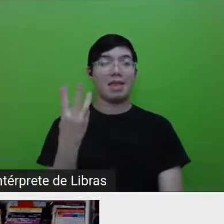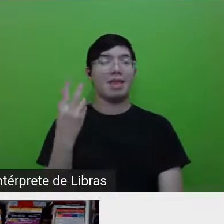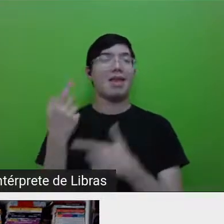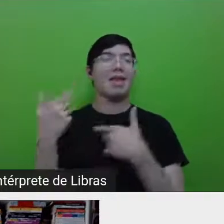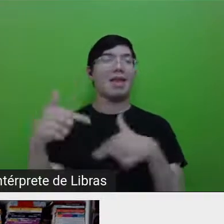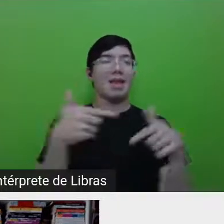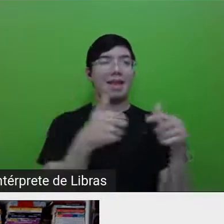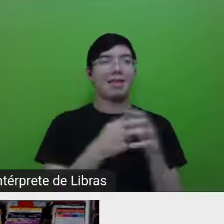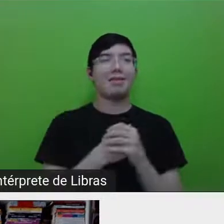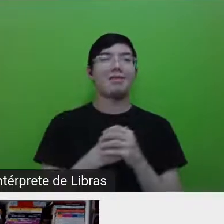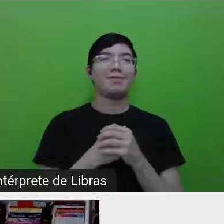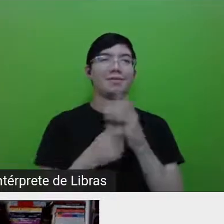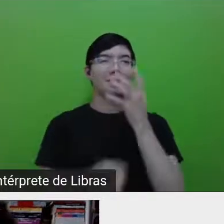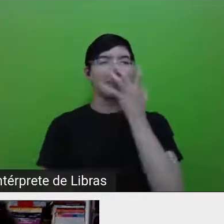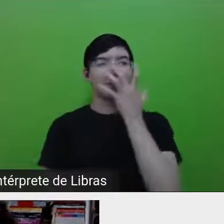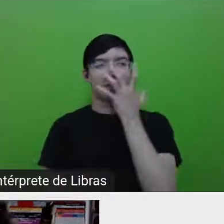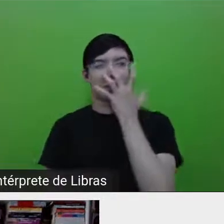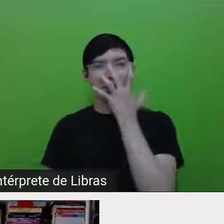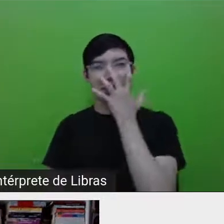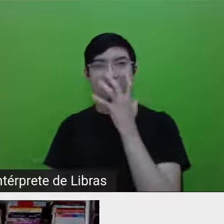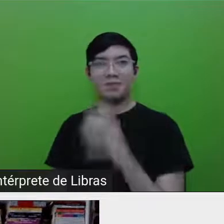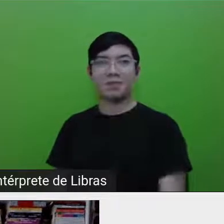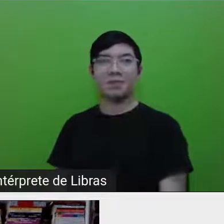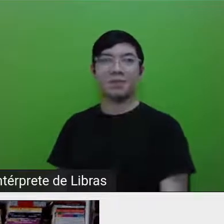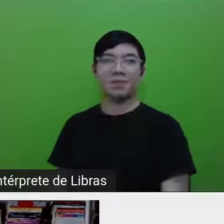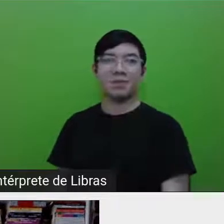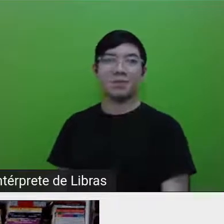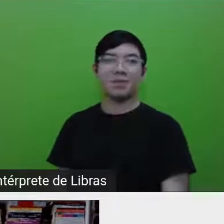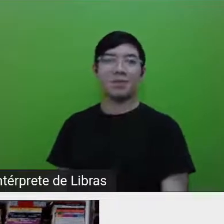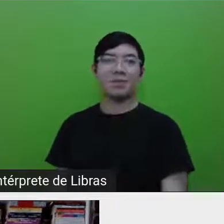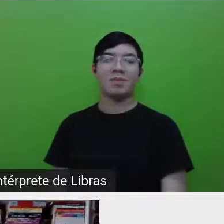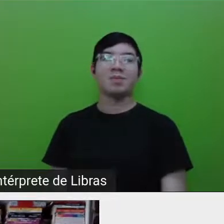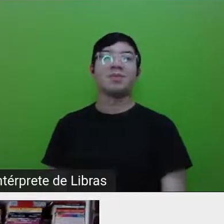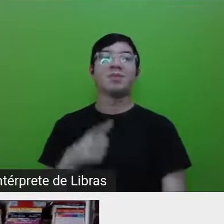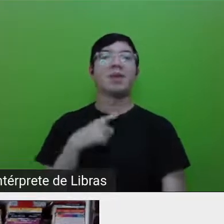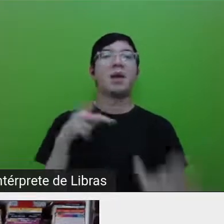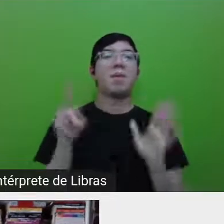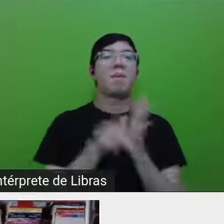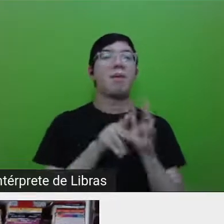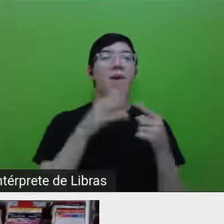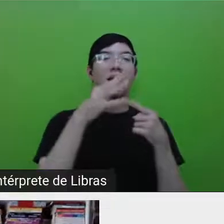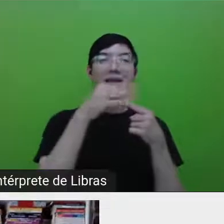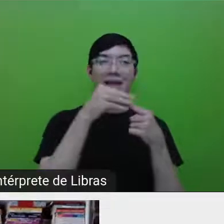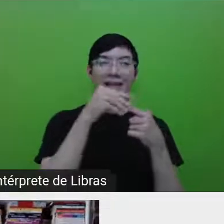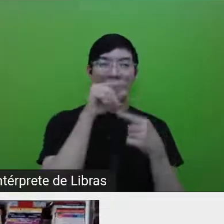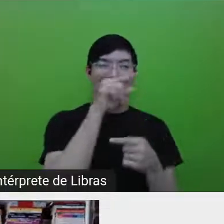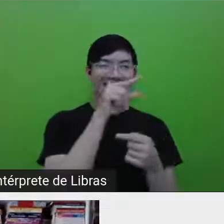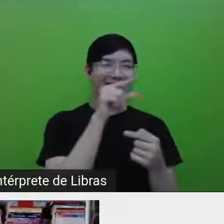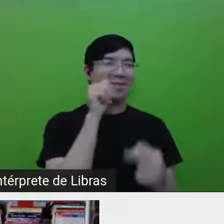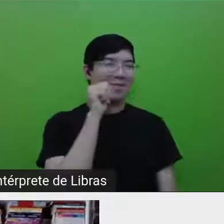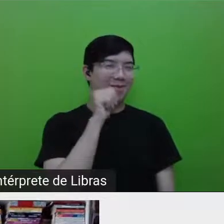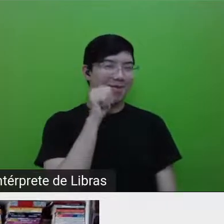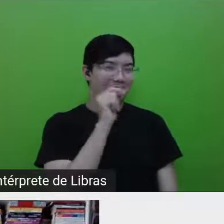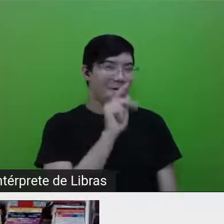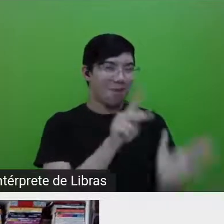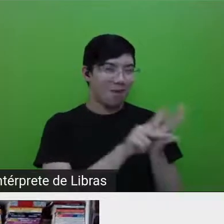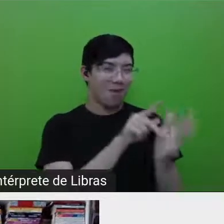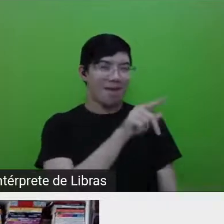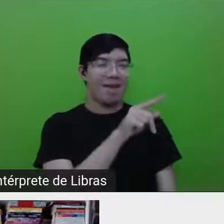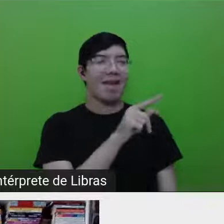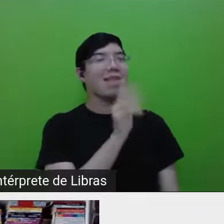canetas, não é? disse assim. das canetas é outra. A Juliana é foi minha aluna. E ela tem um bebê pequeno A das